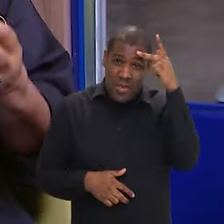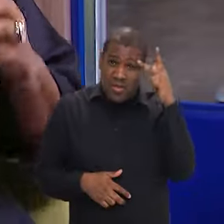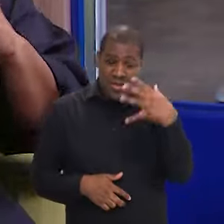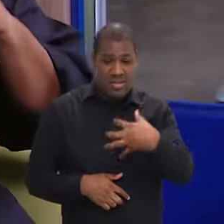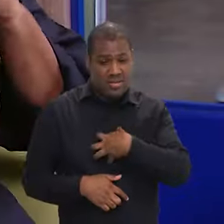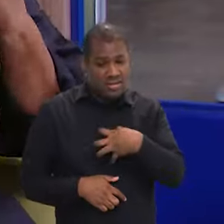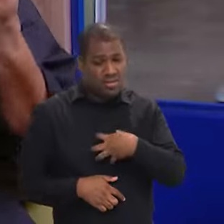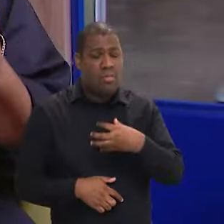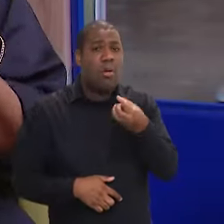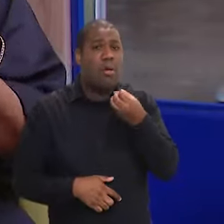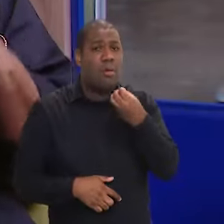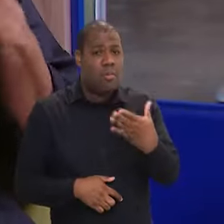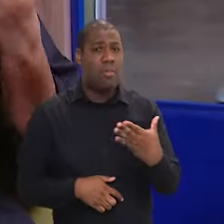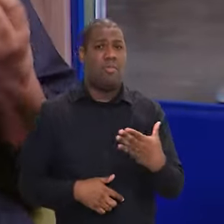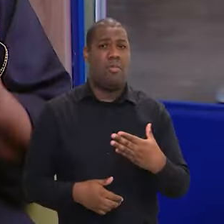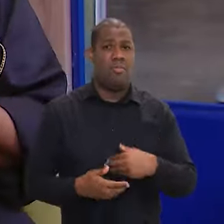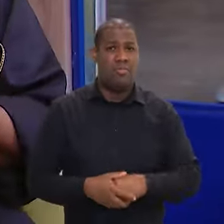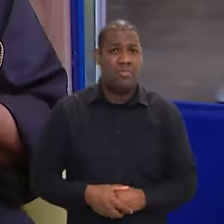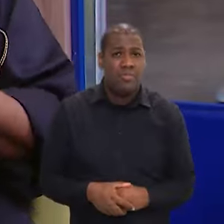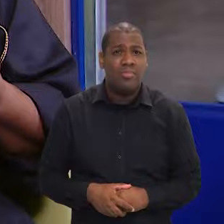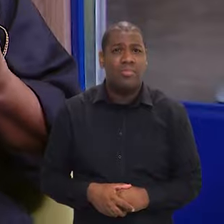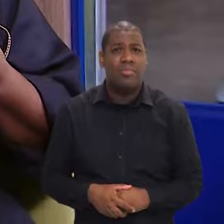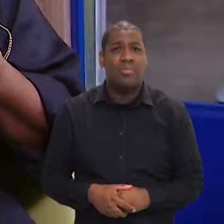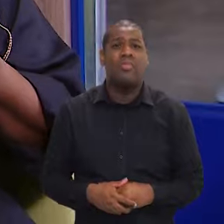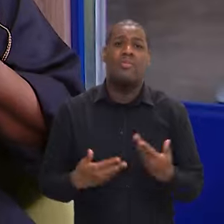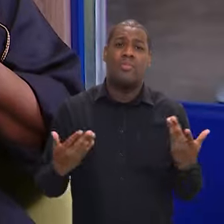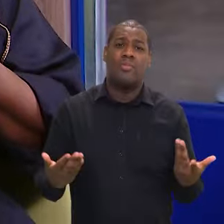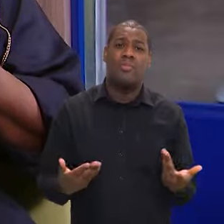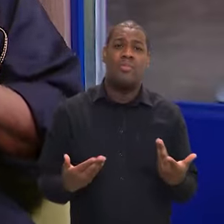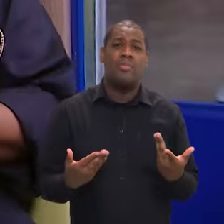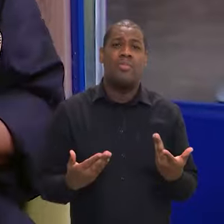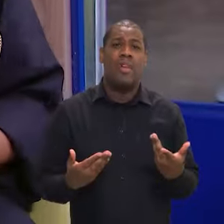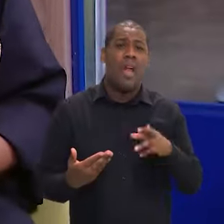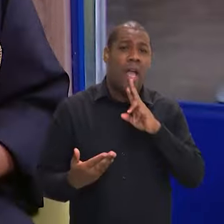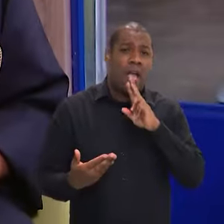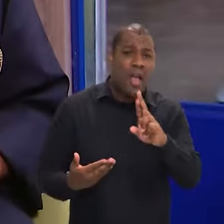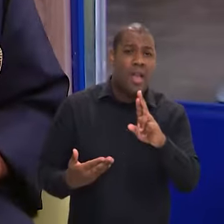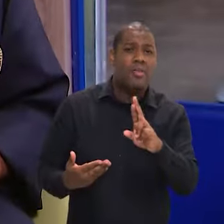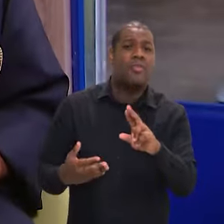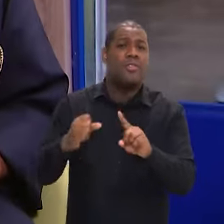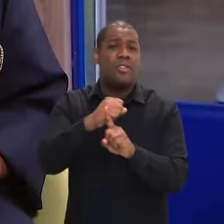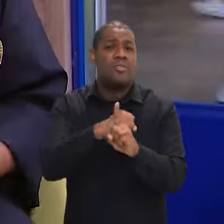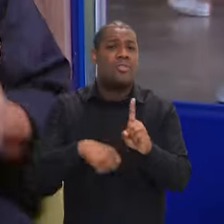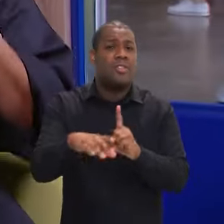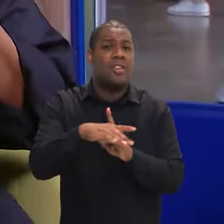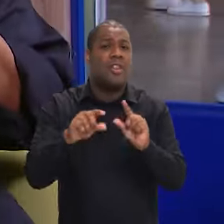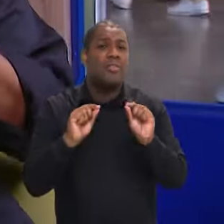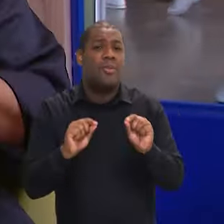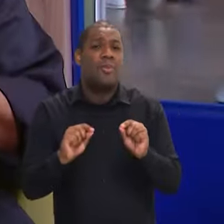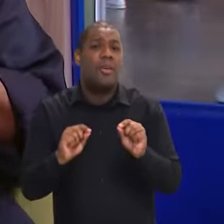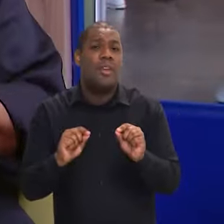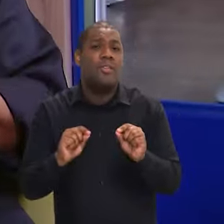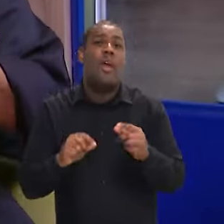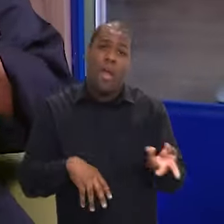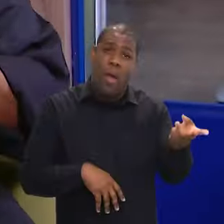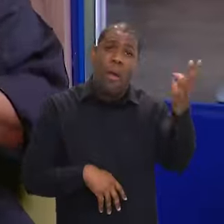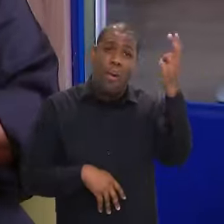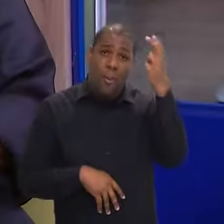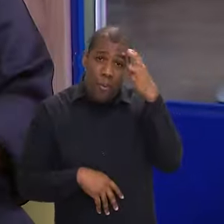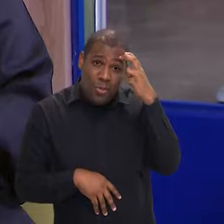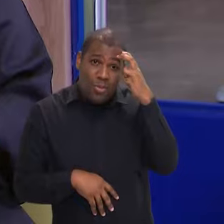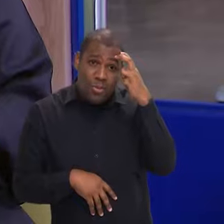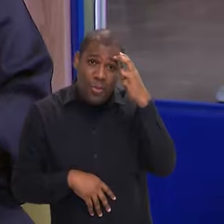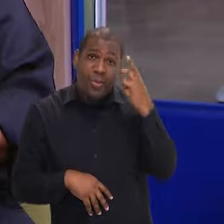organização, como governança e trazendo uma resposta para a sociedade, que fomentar a cultura, fomentar